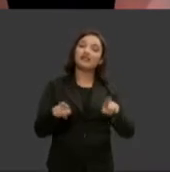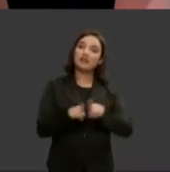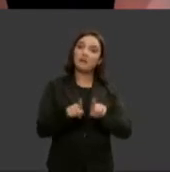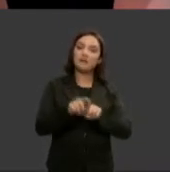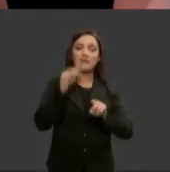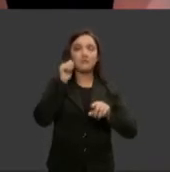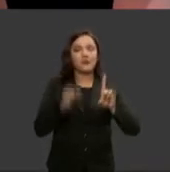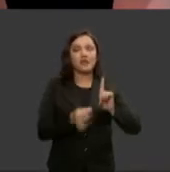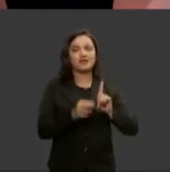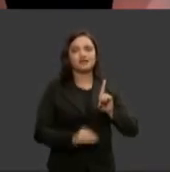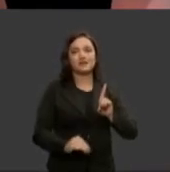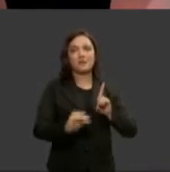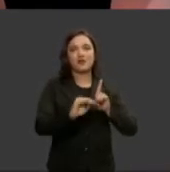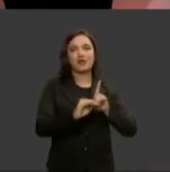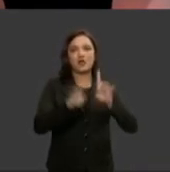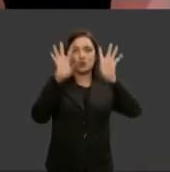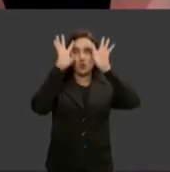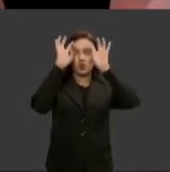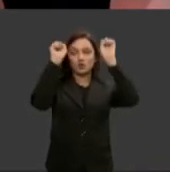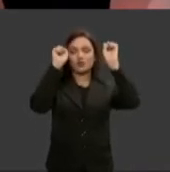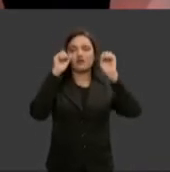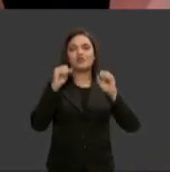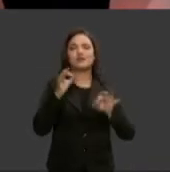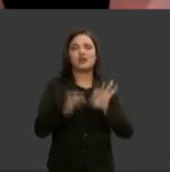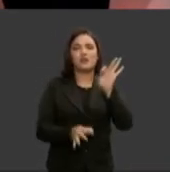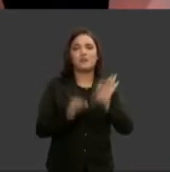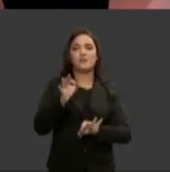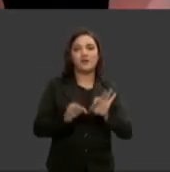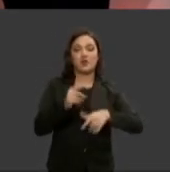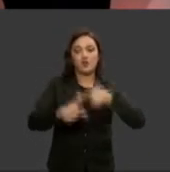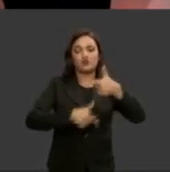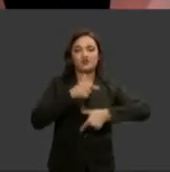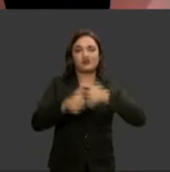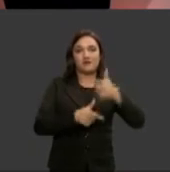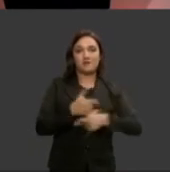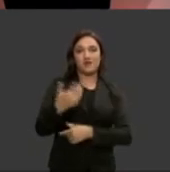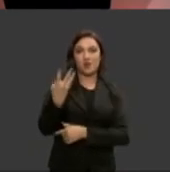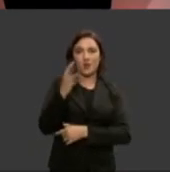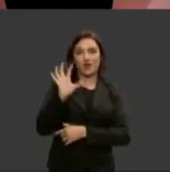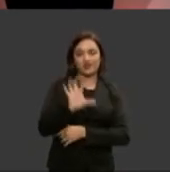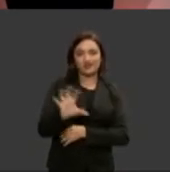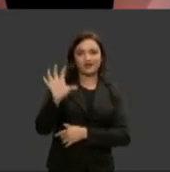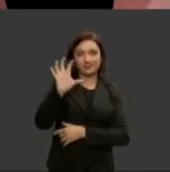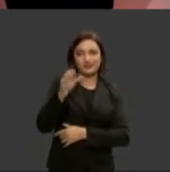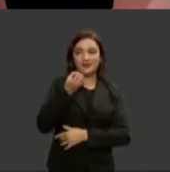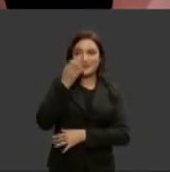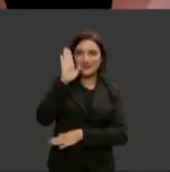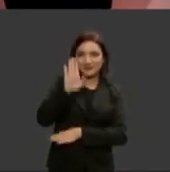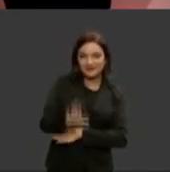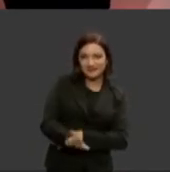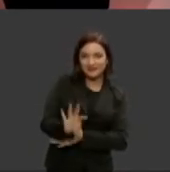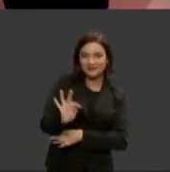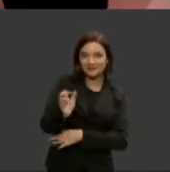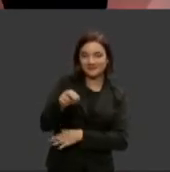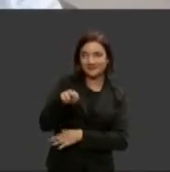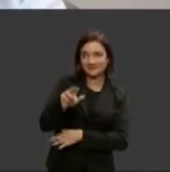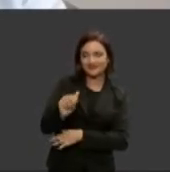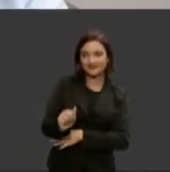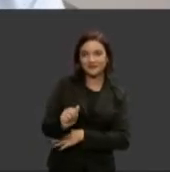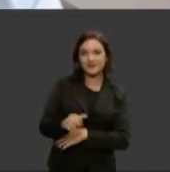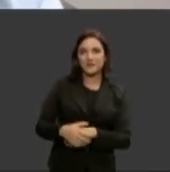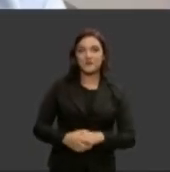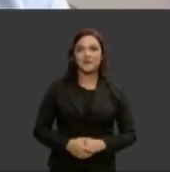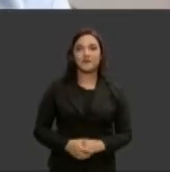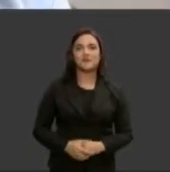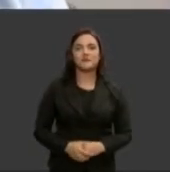que também é desembargadora do tribunal regional do trabalho da quarta região boa tarde Tânia boa tarde